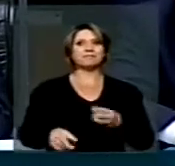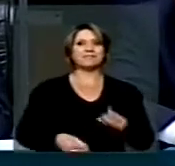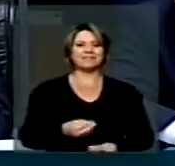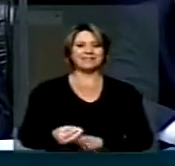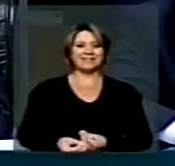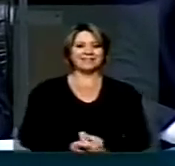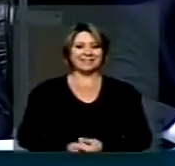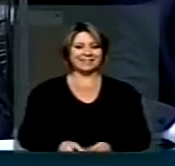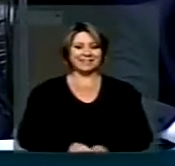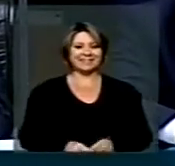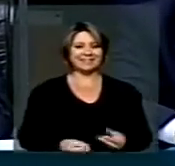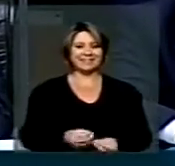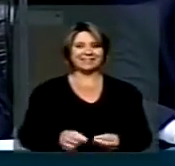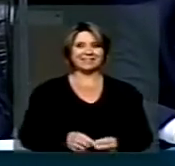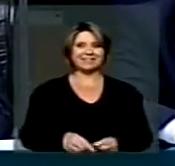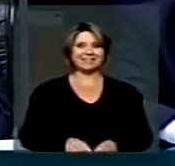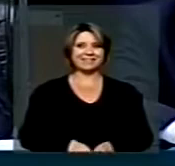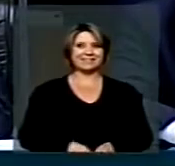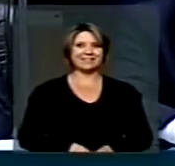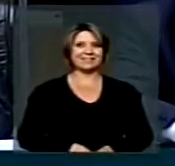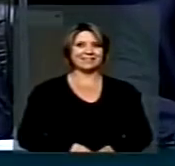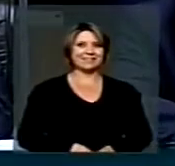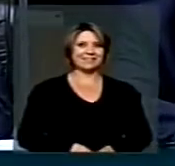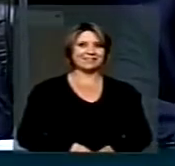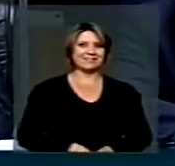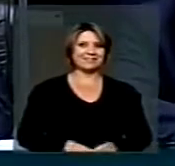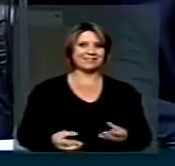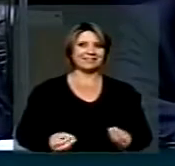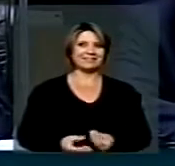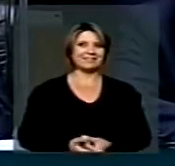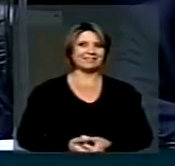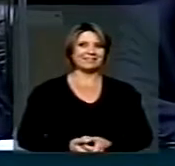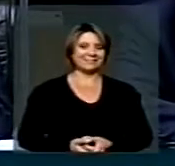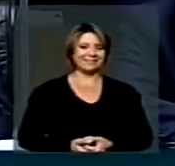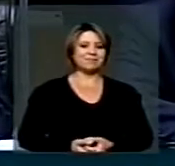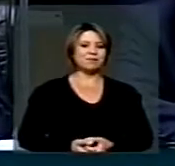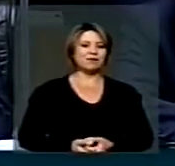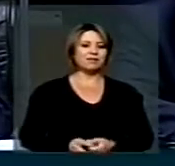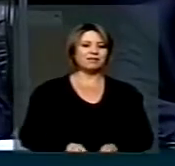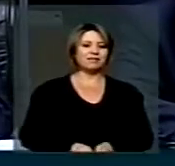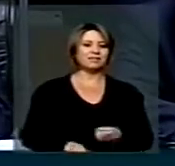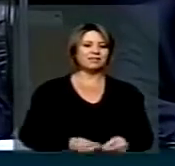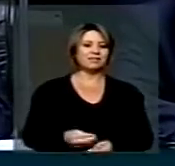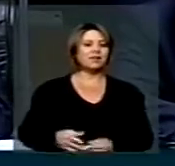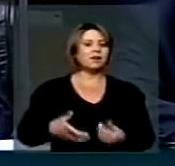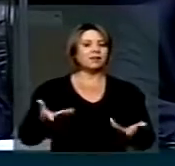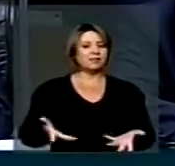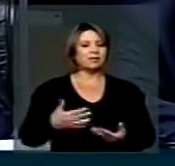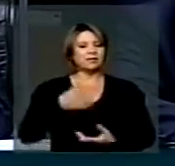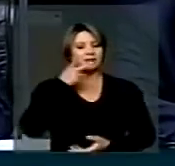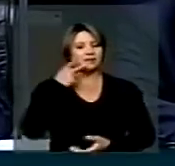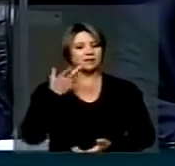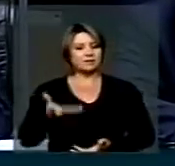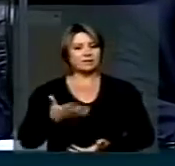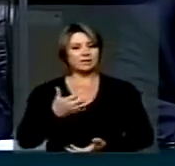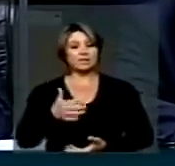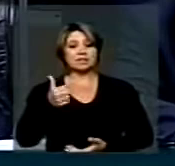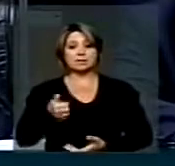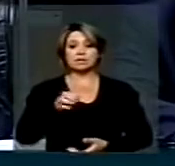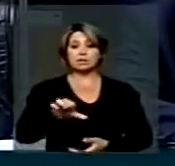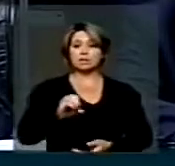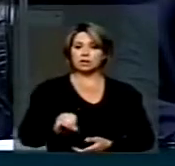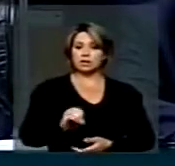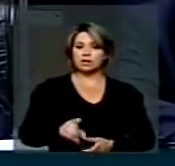que eu tenho, gostaria da palavra de você, deputado, deputado, Agora, volto a dizer que a 190